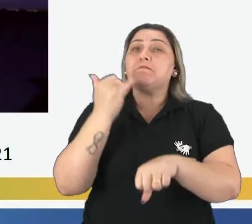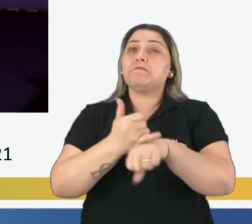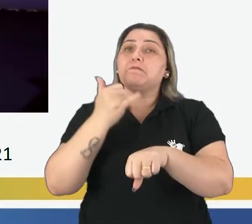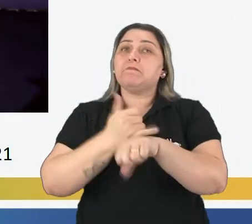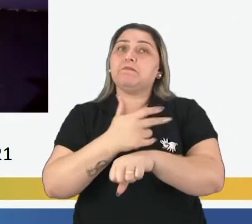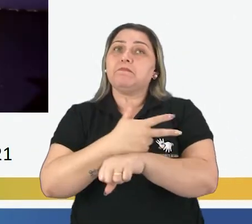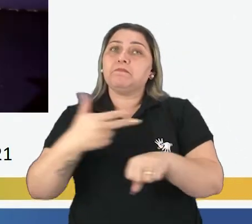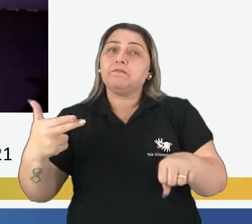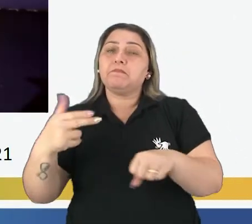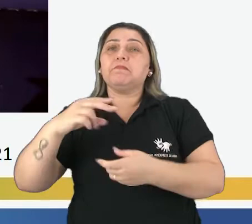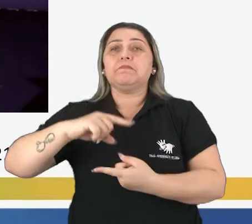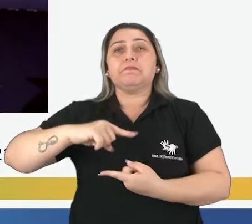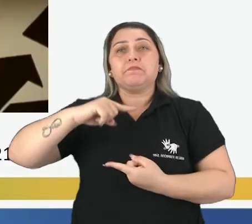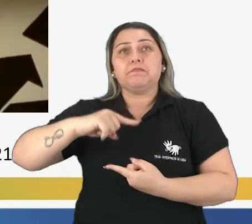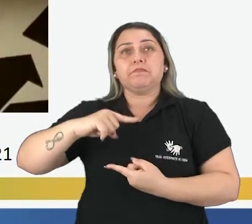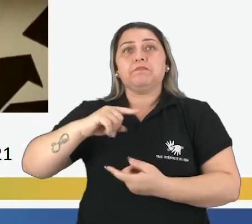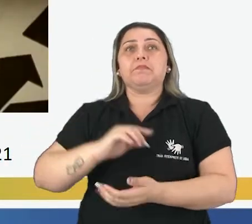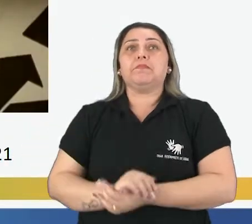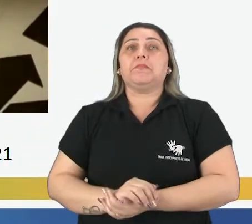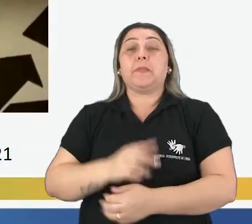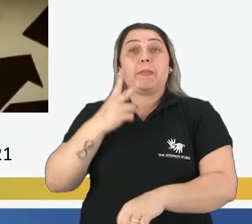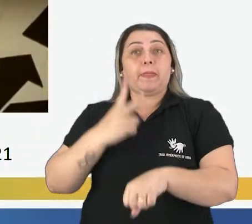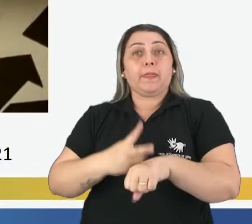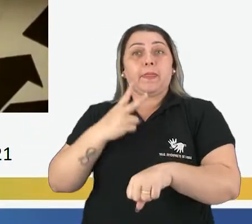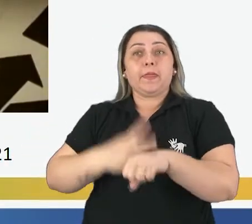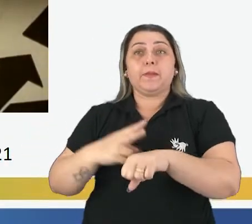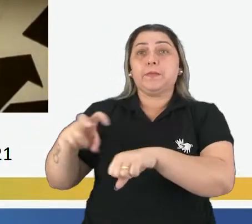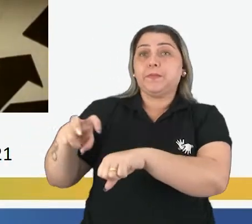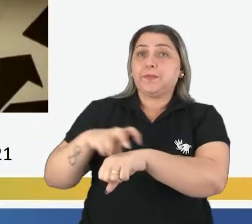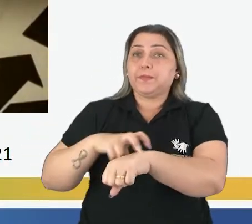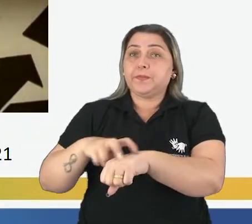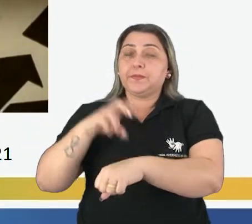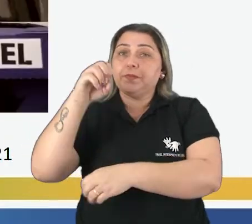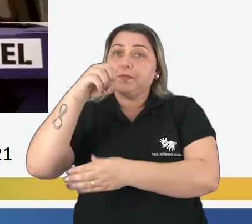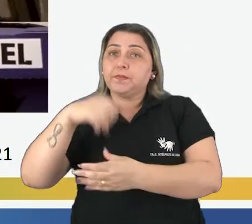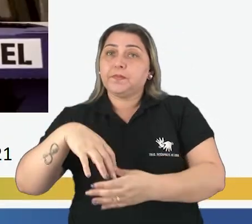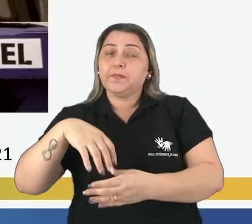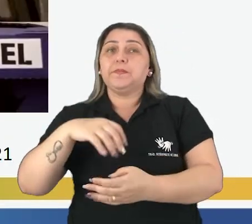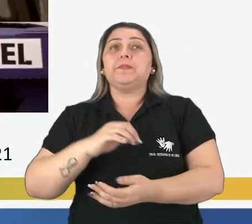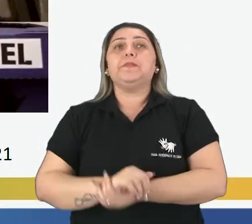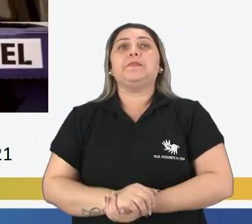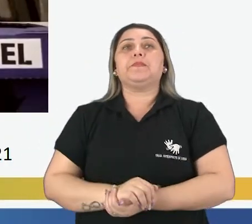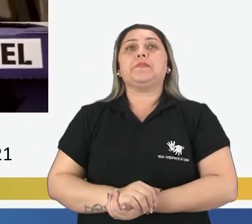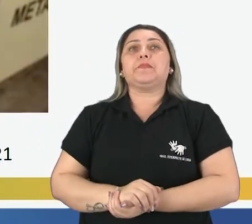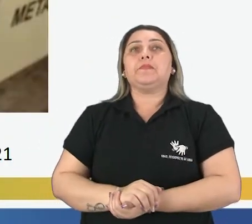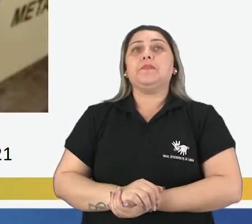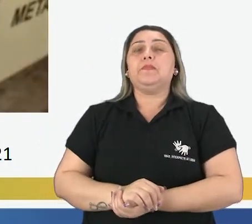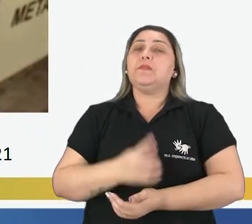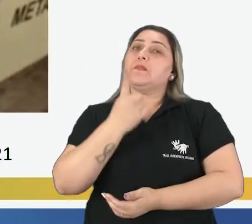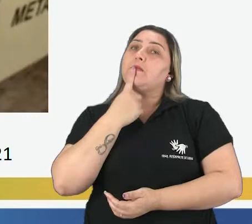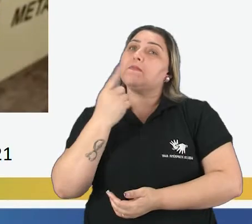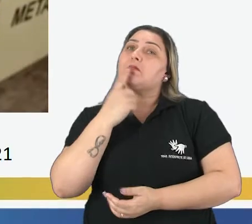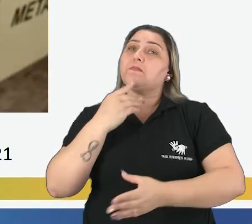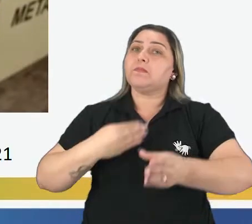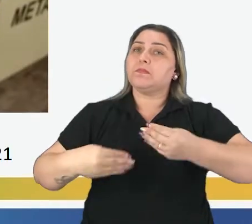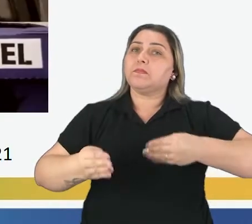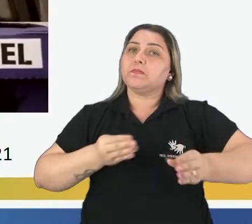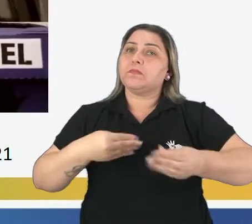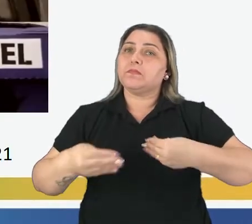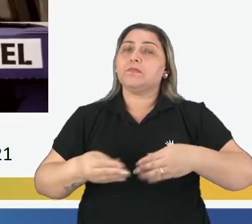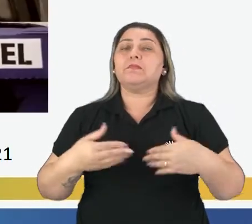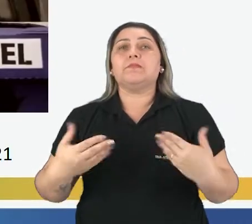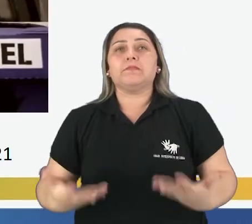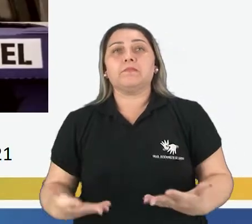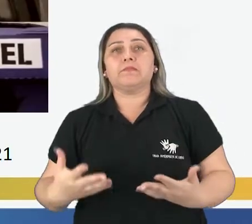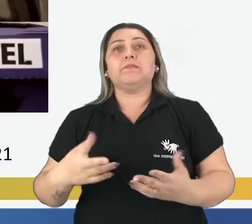metais, latinha. No verde a gente joga os vidros. Ah, sim. E no vermelho o plástico. O